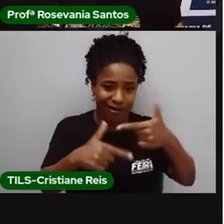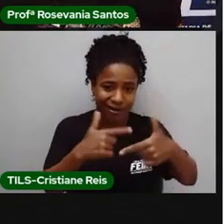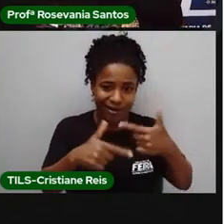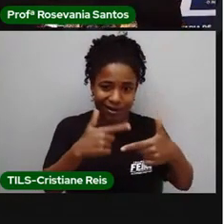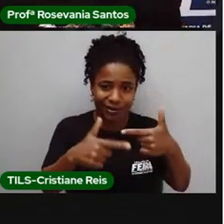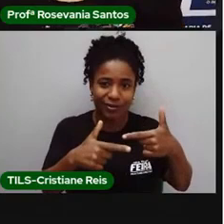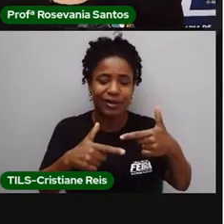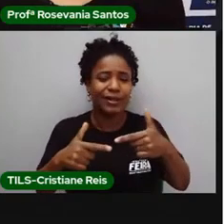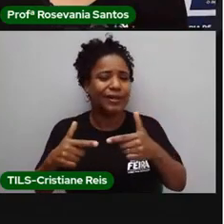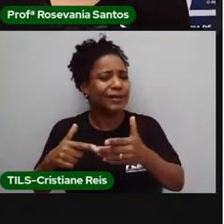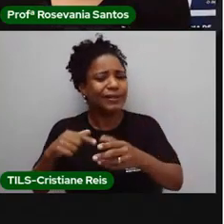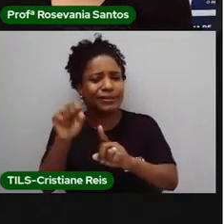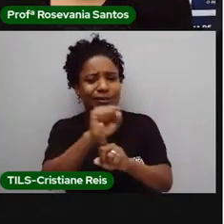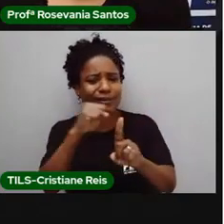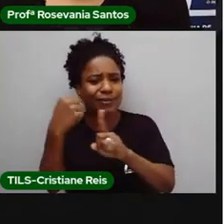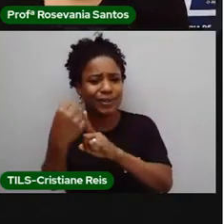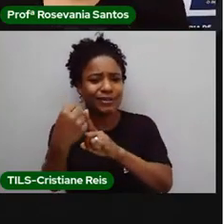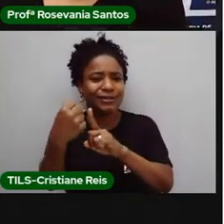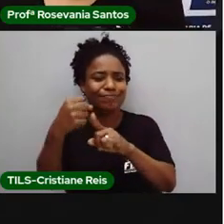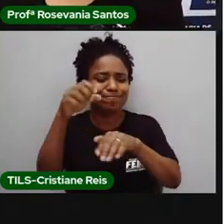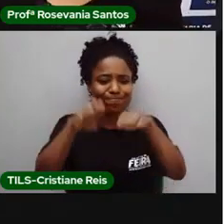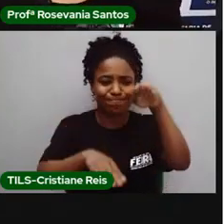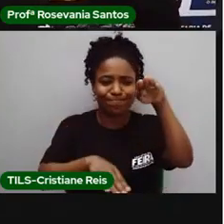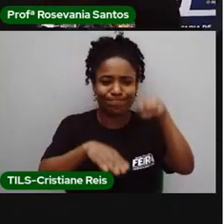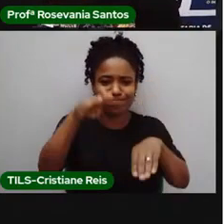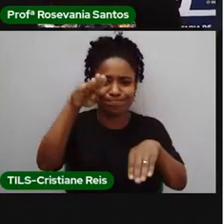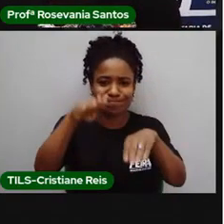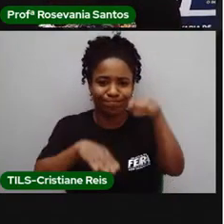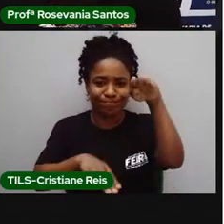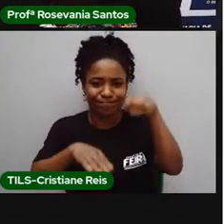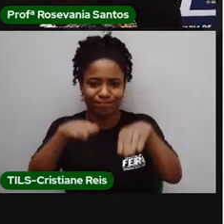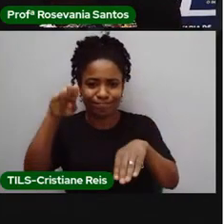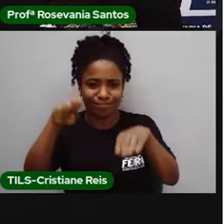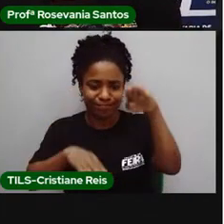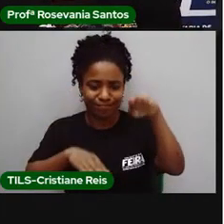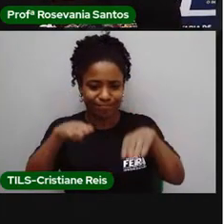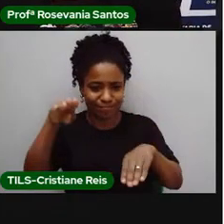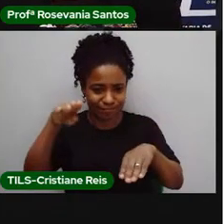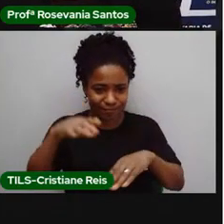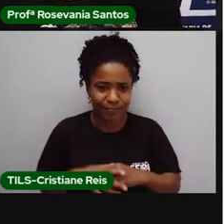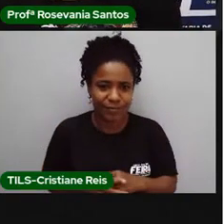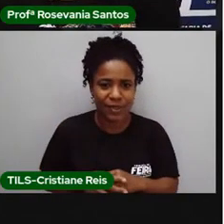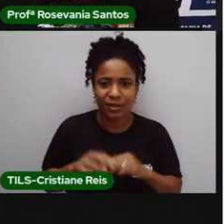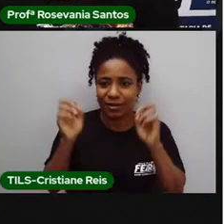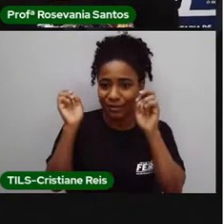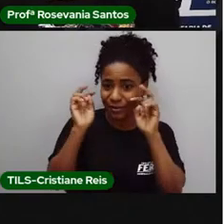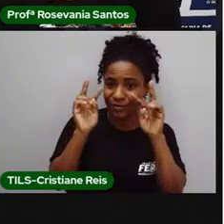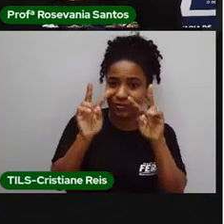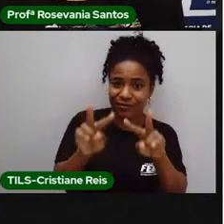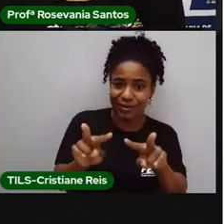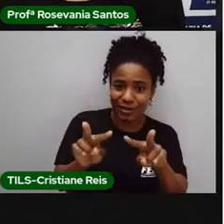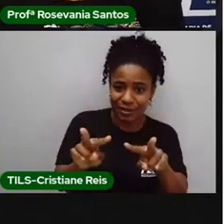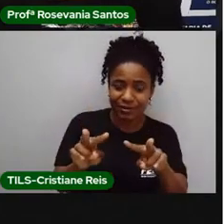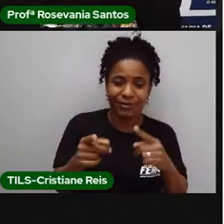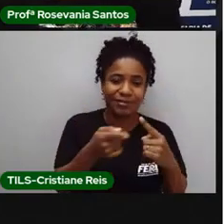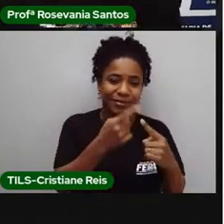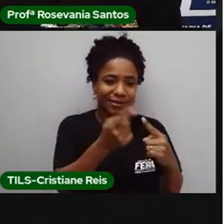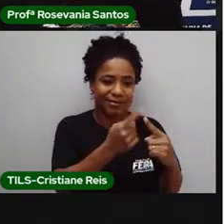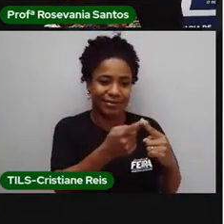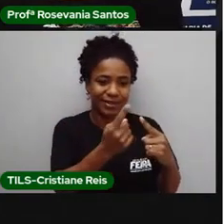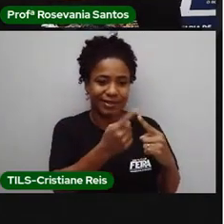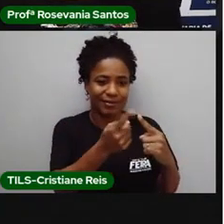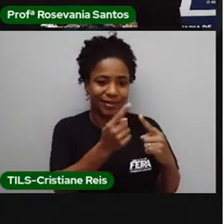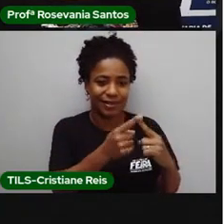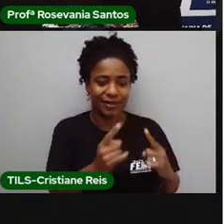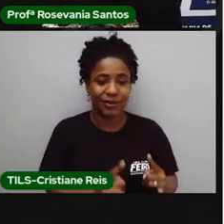mesma cidade, e agora eu estou mostrando de cidades diferentes. É óbvio que a gente olha, né, a primeira imagem, e